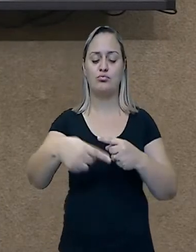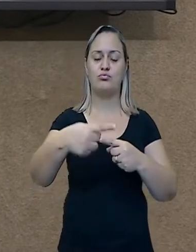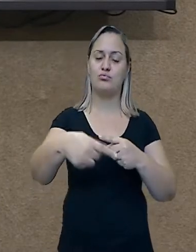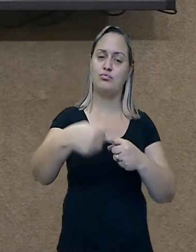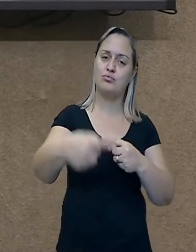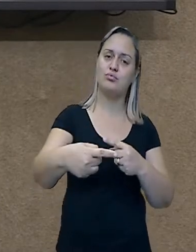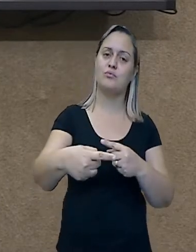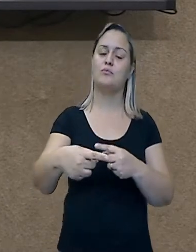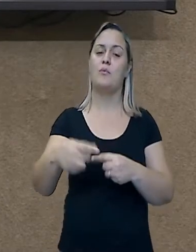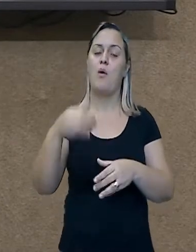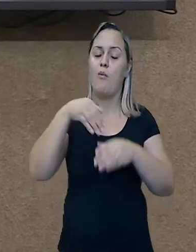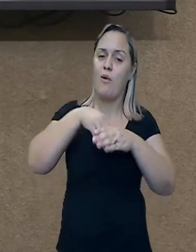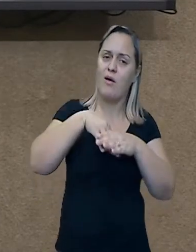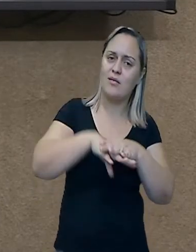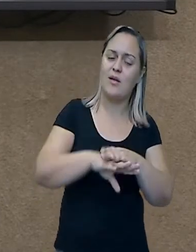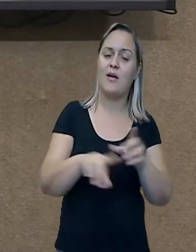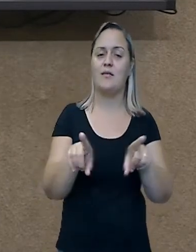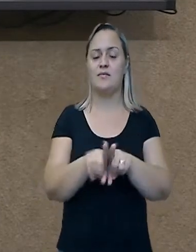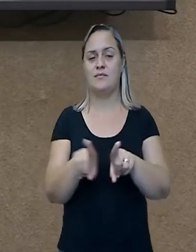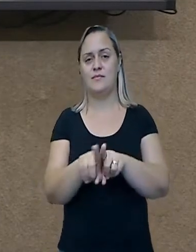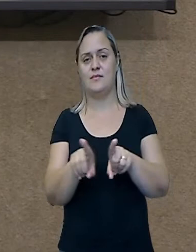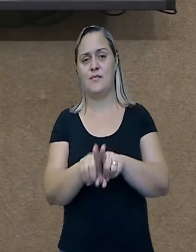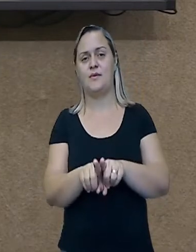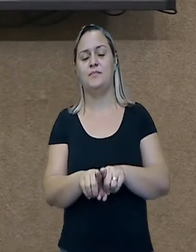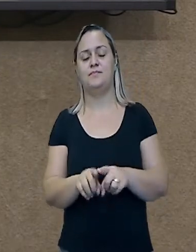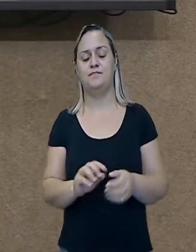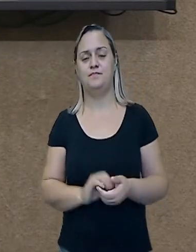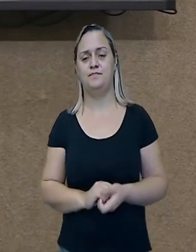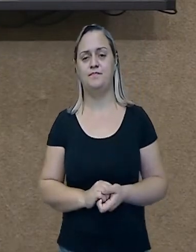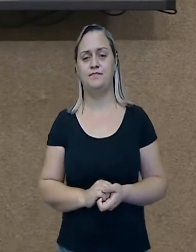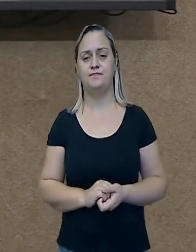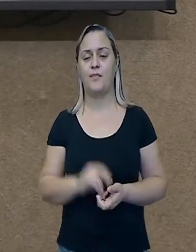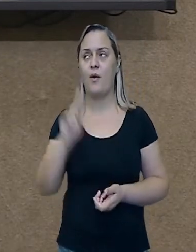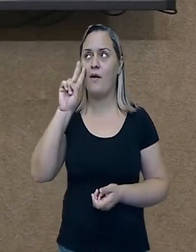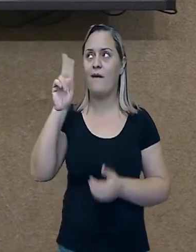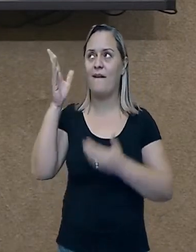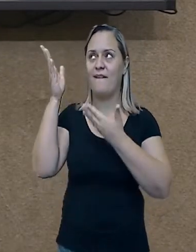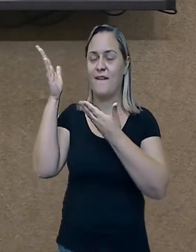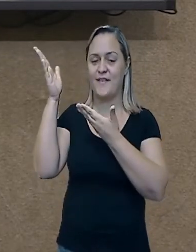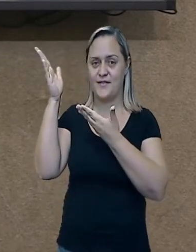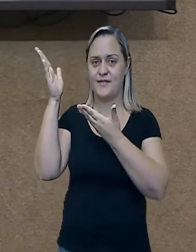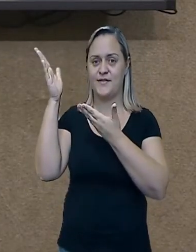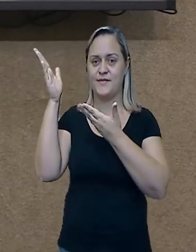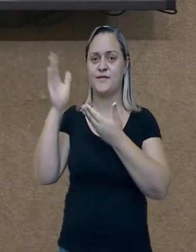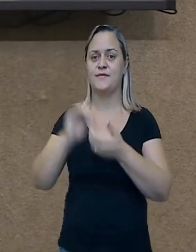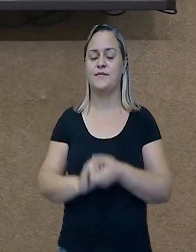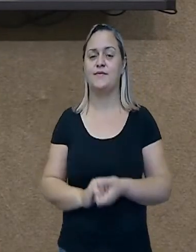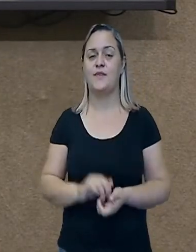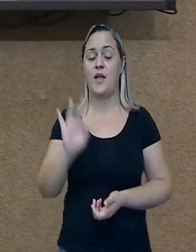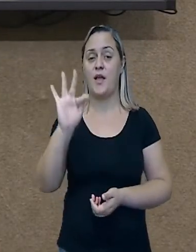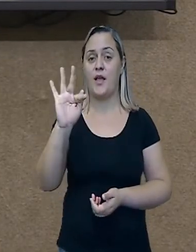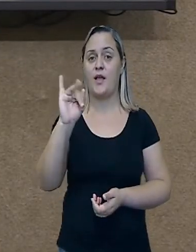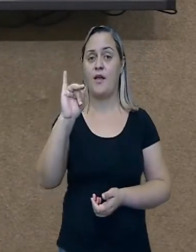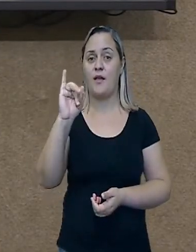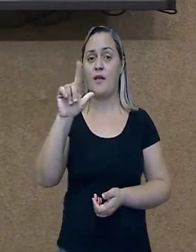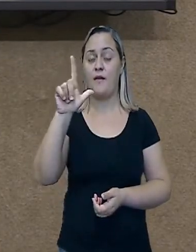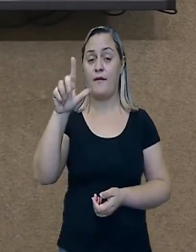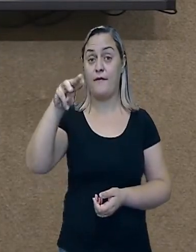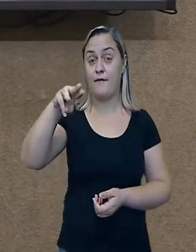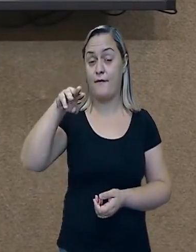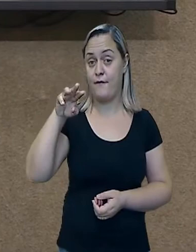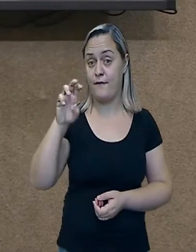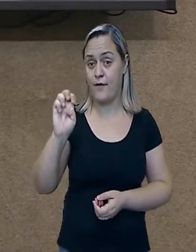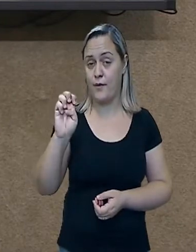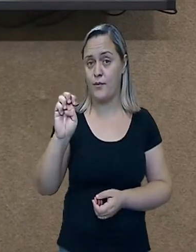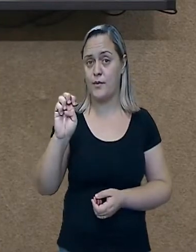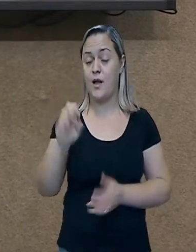dentro da máquina para não perder nenhuma foto. Então aqui o filme, né? Antes de ser tirado a foto. E aqui